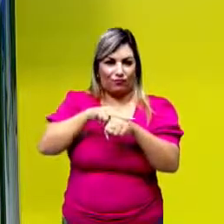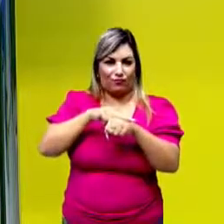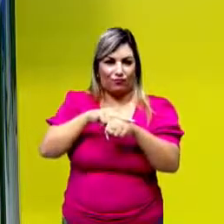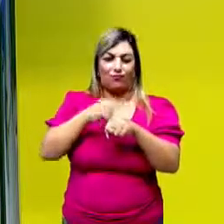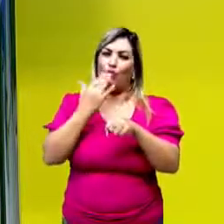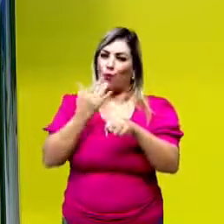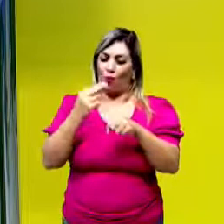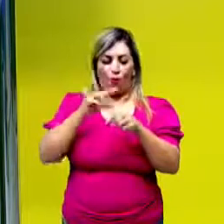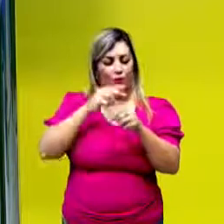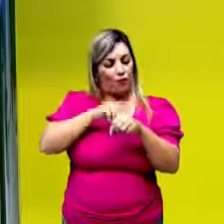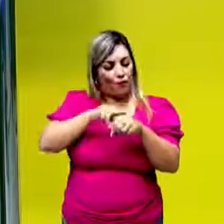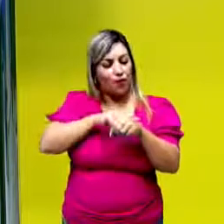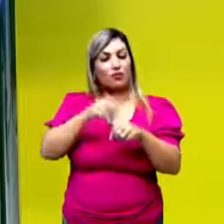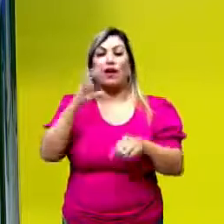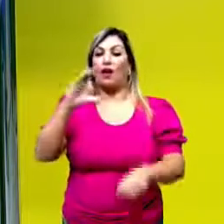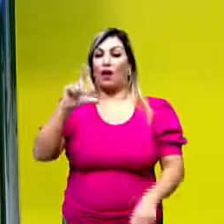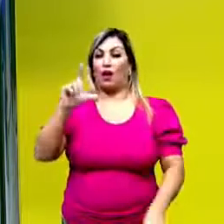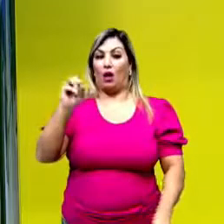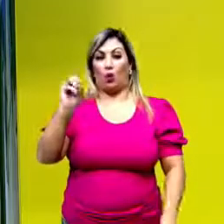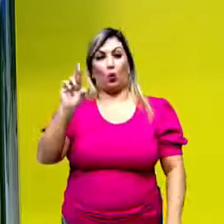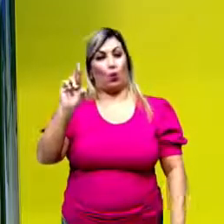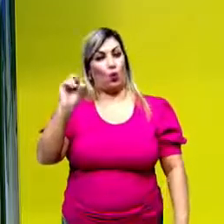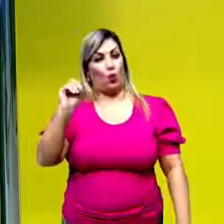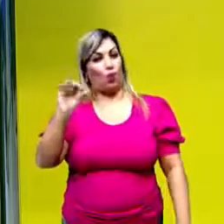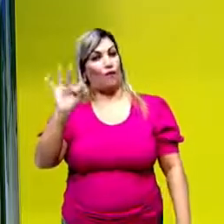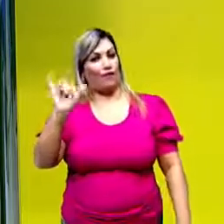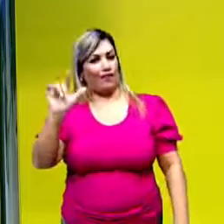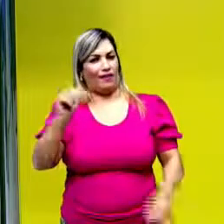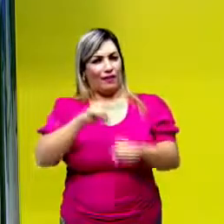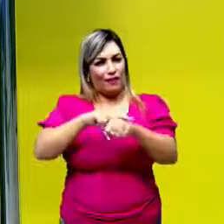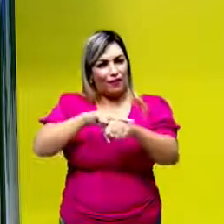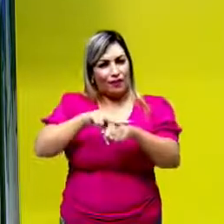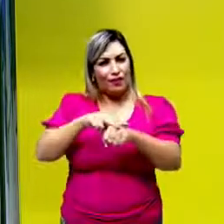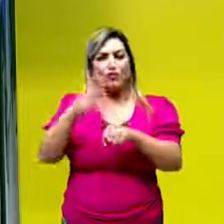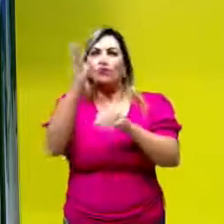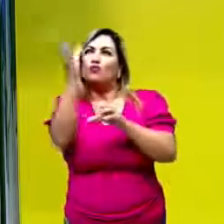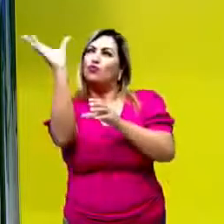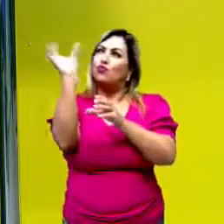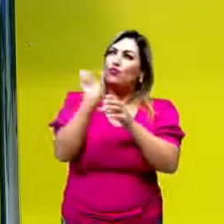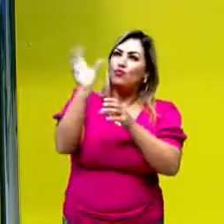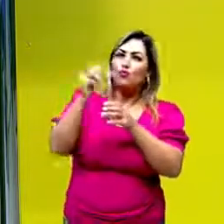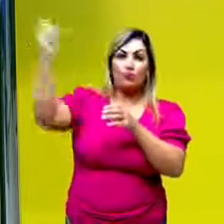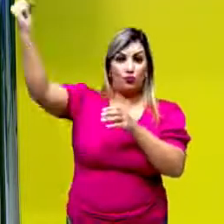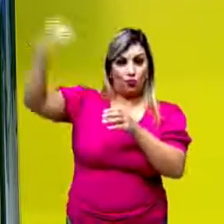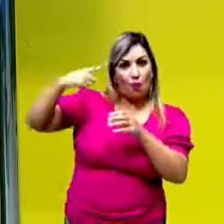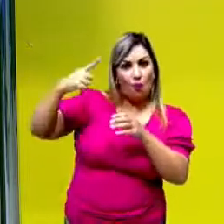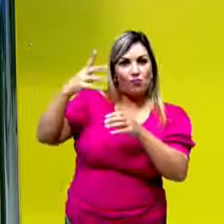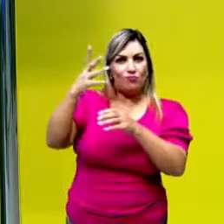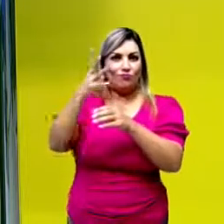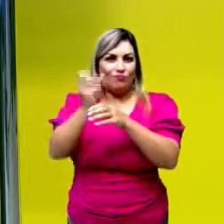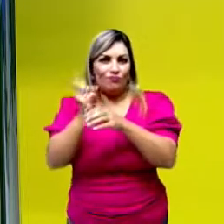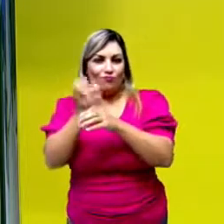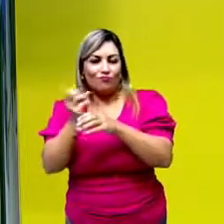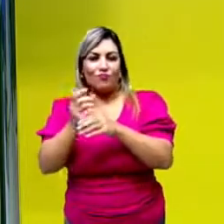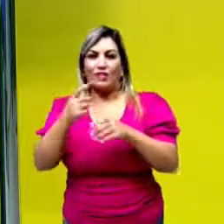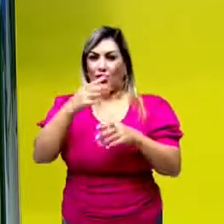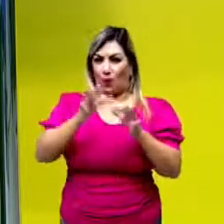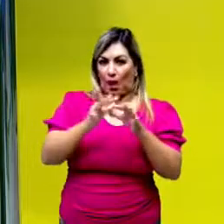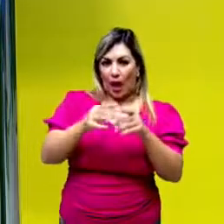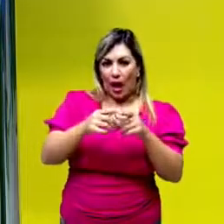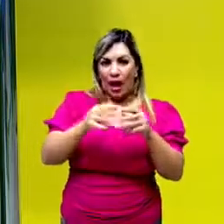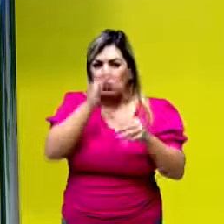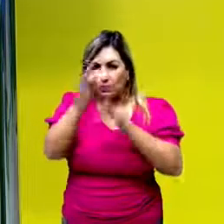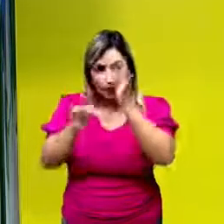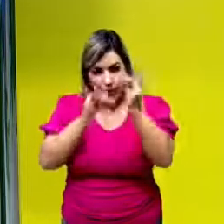que é a clorofila, responsável pela absorção da luz do sol. As plantas têm a capacidade de